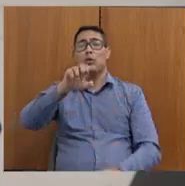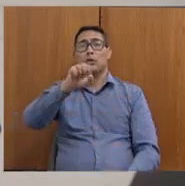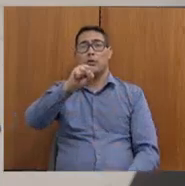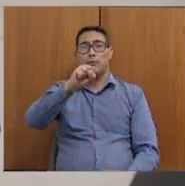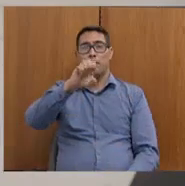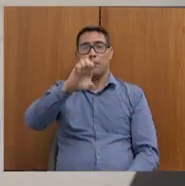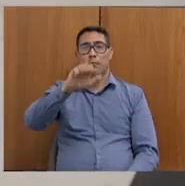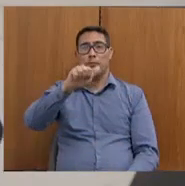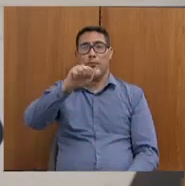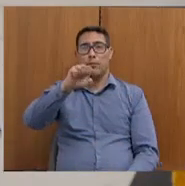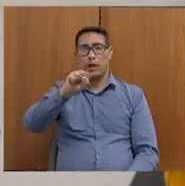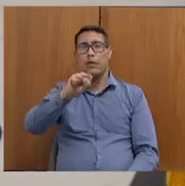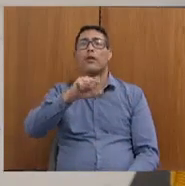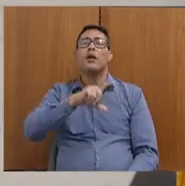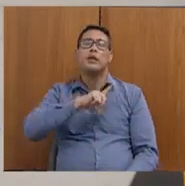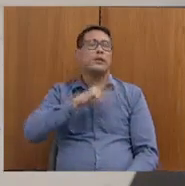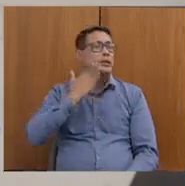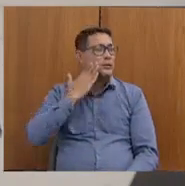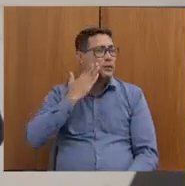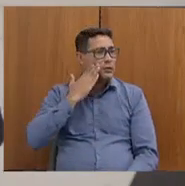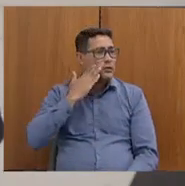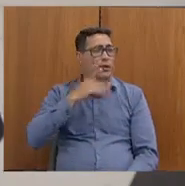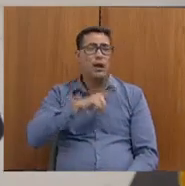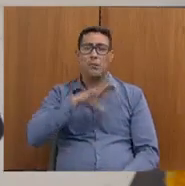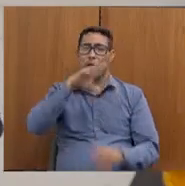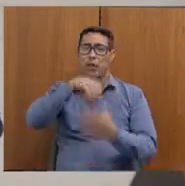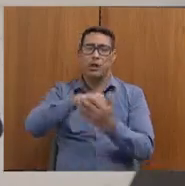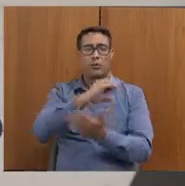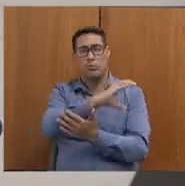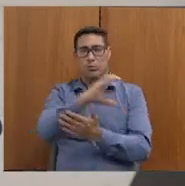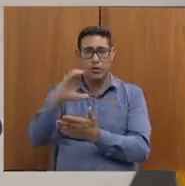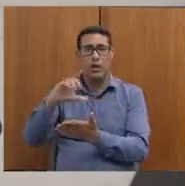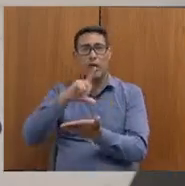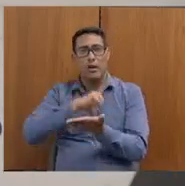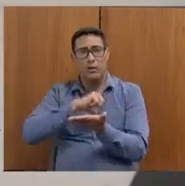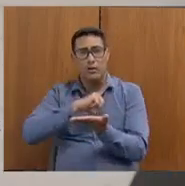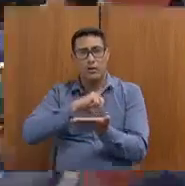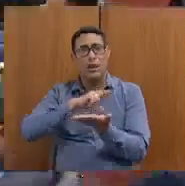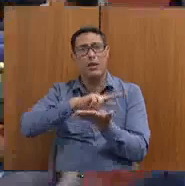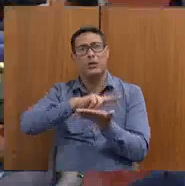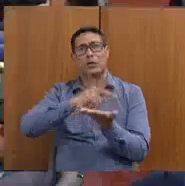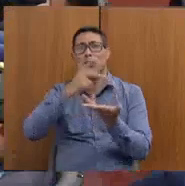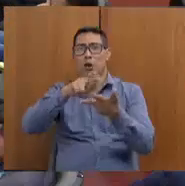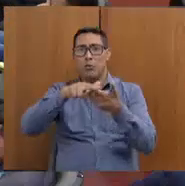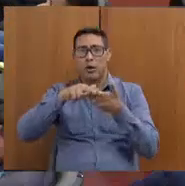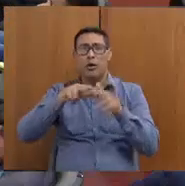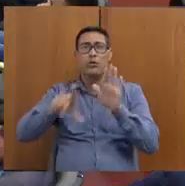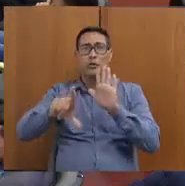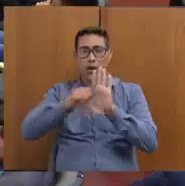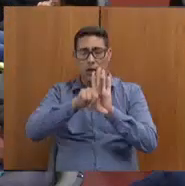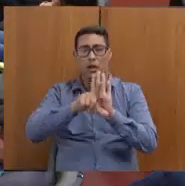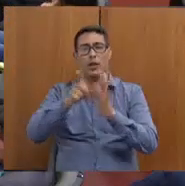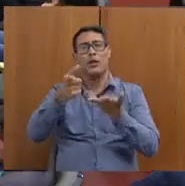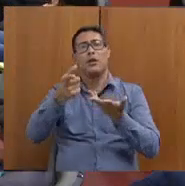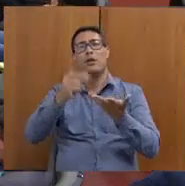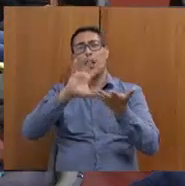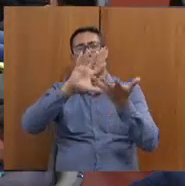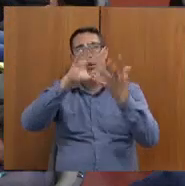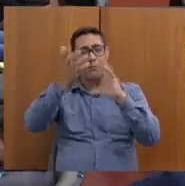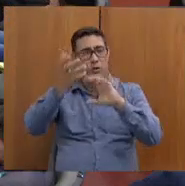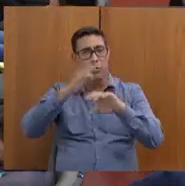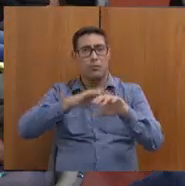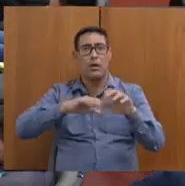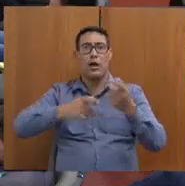sabe que hoje existe um ruído muito grande dentro do conselho sobre a lei, inclusive da reforma administrativa, que subordina o